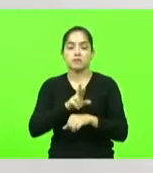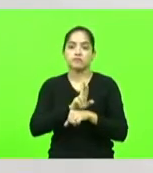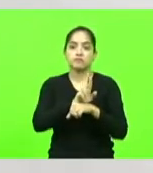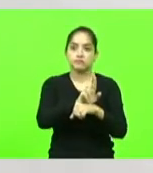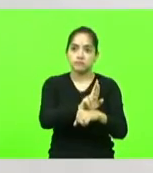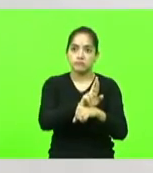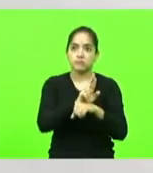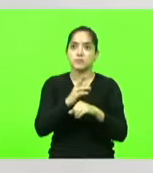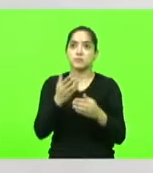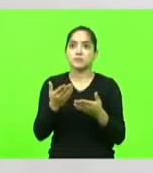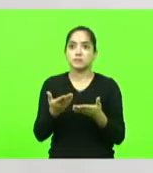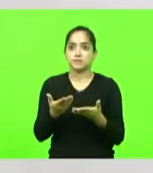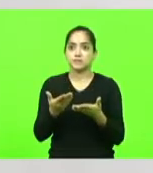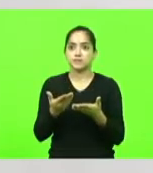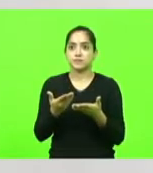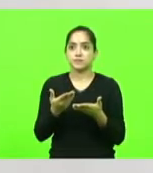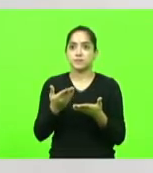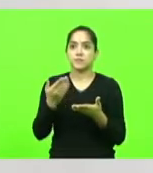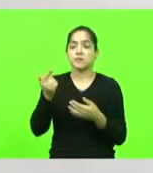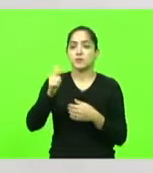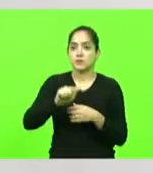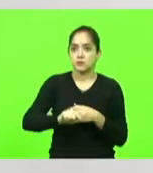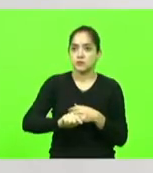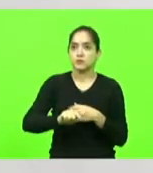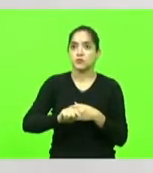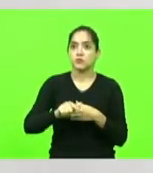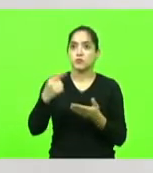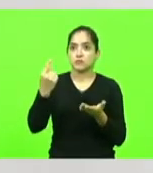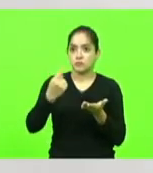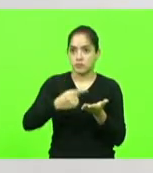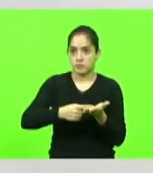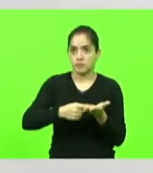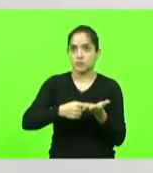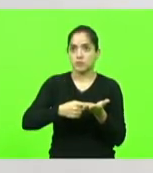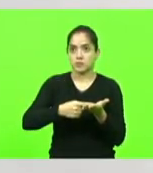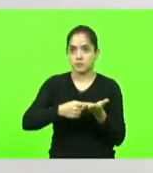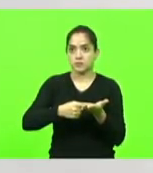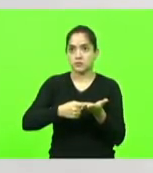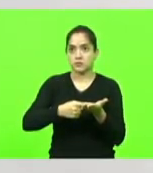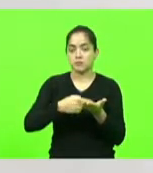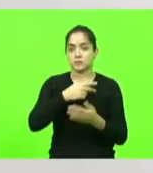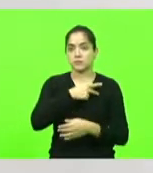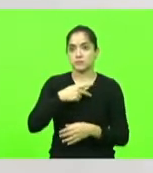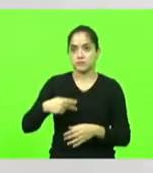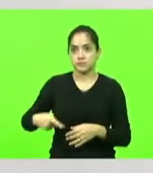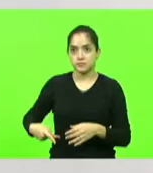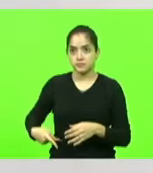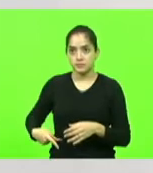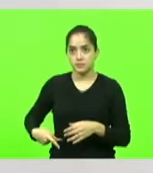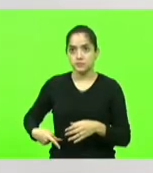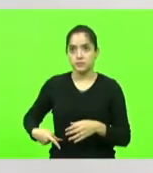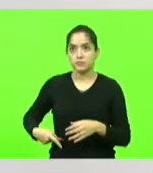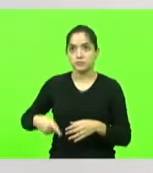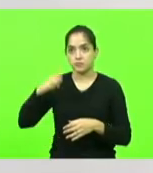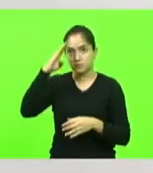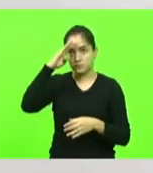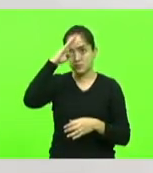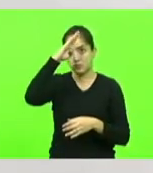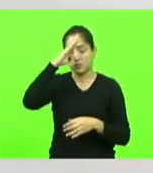e reafirmo aqui o meu compromisso com o nosso presidente Jair Messias Bolsonaro.